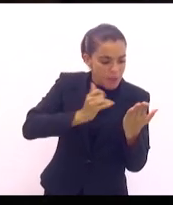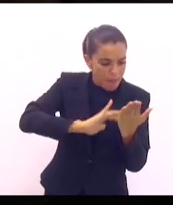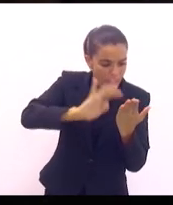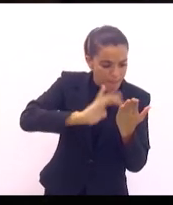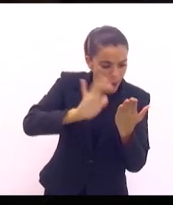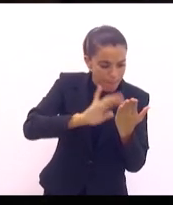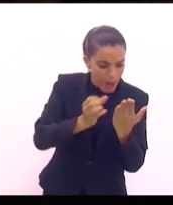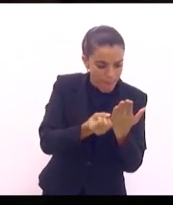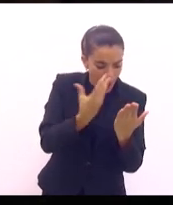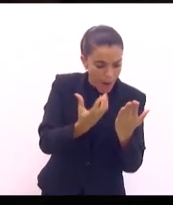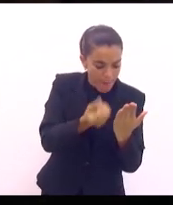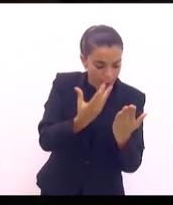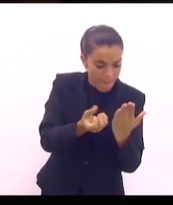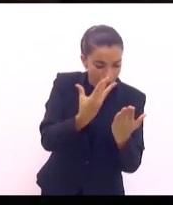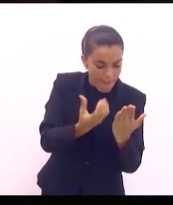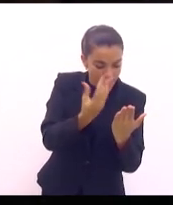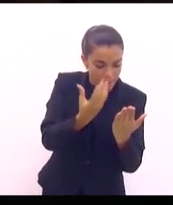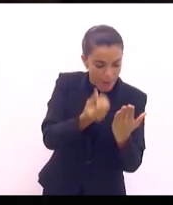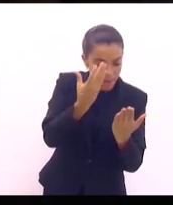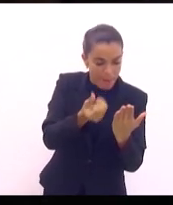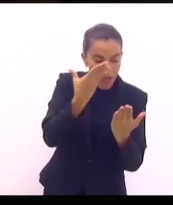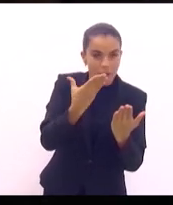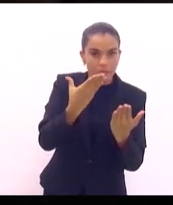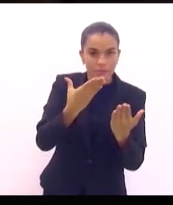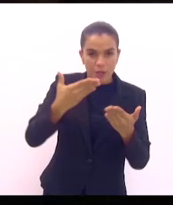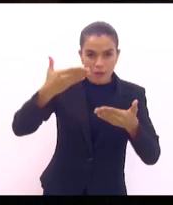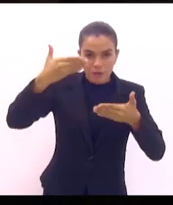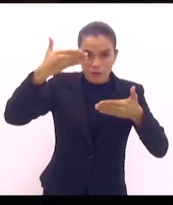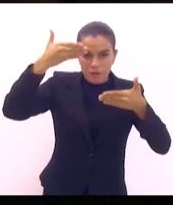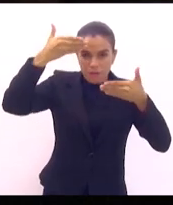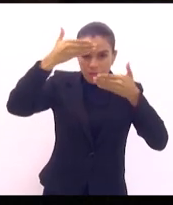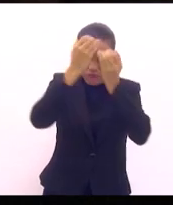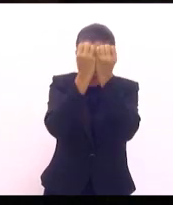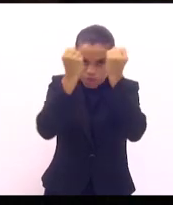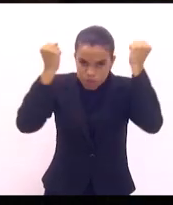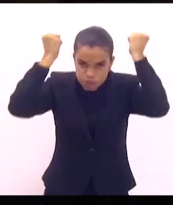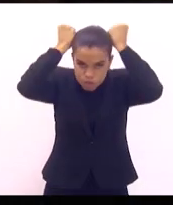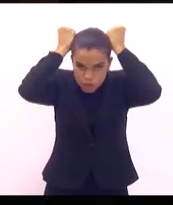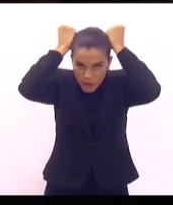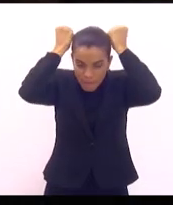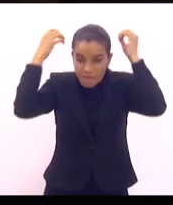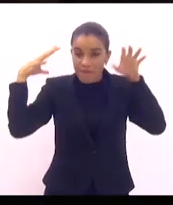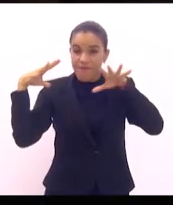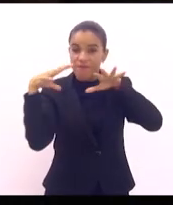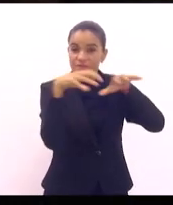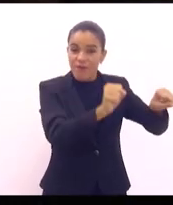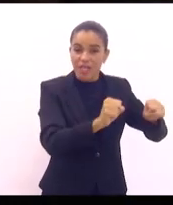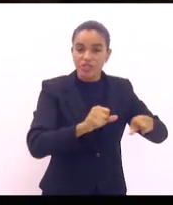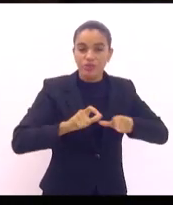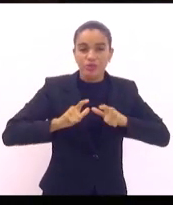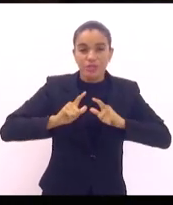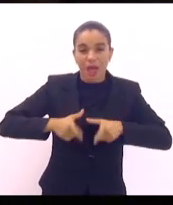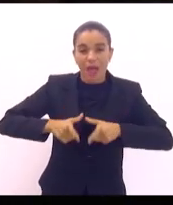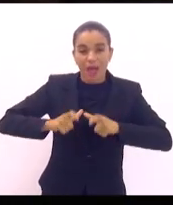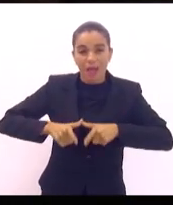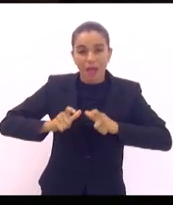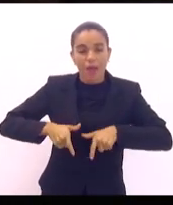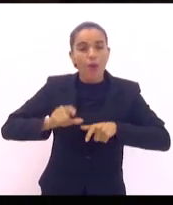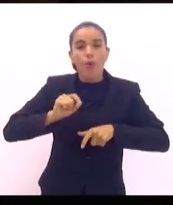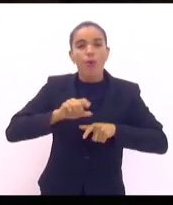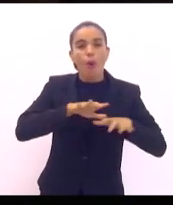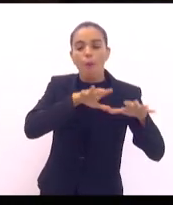que o Hamas tinha invadido o Israel e produzido